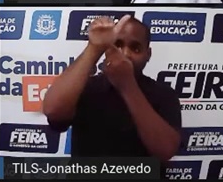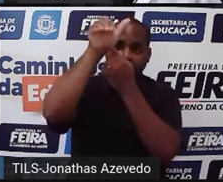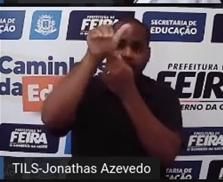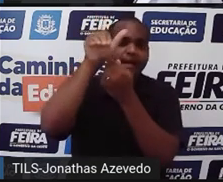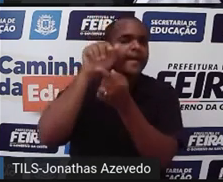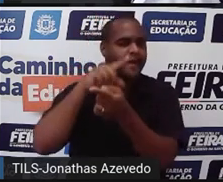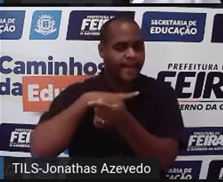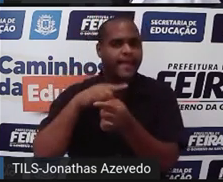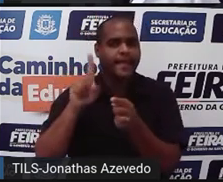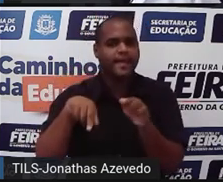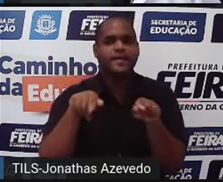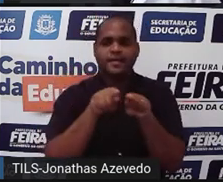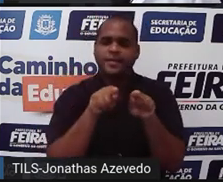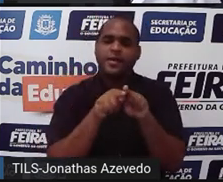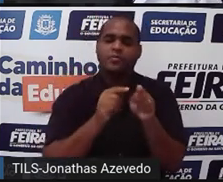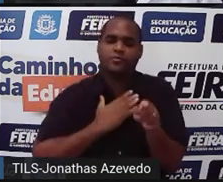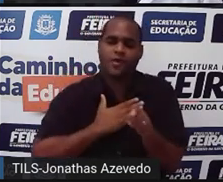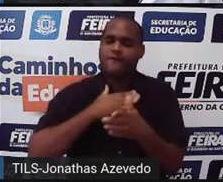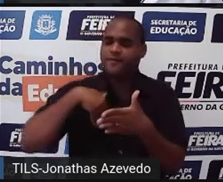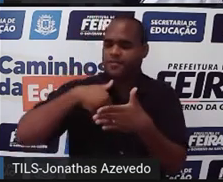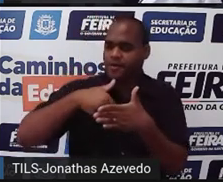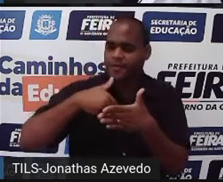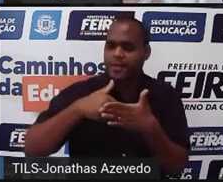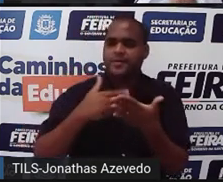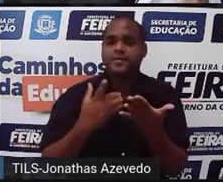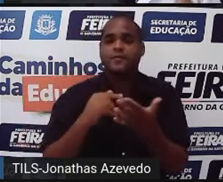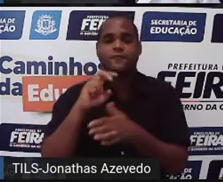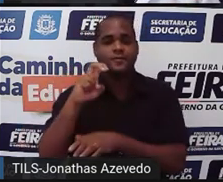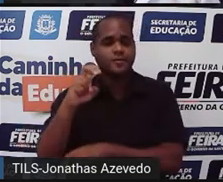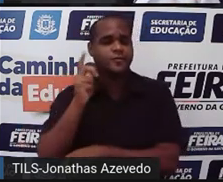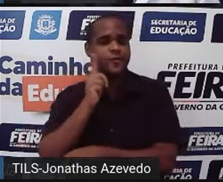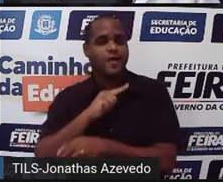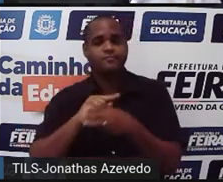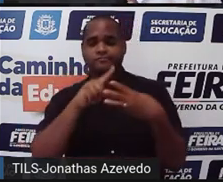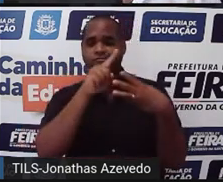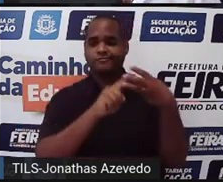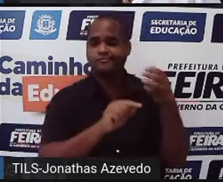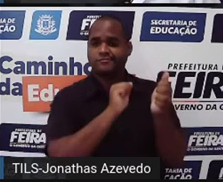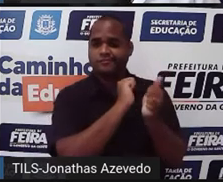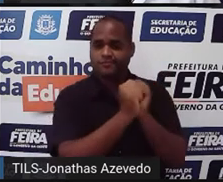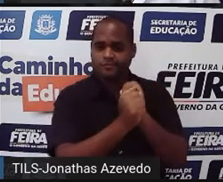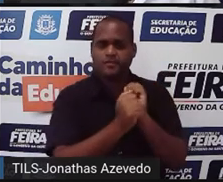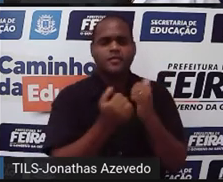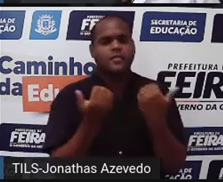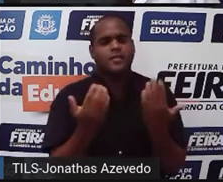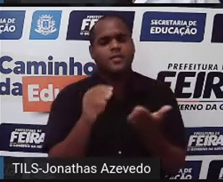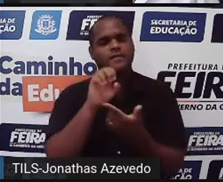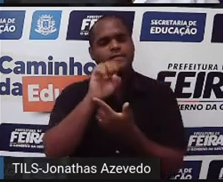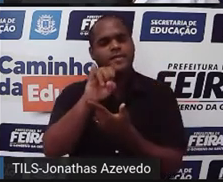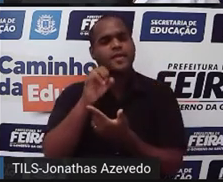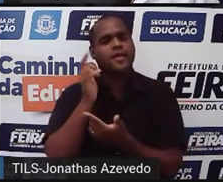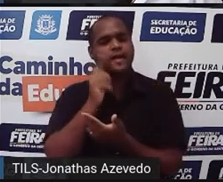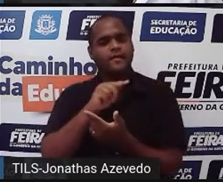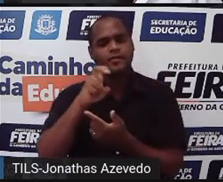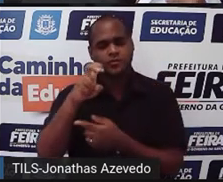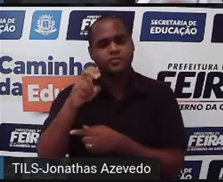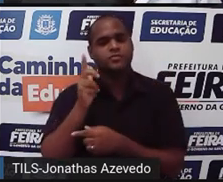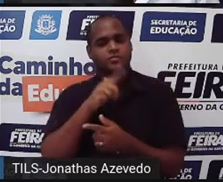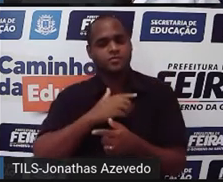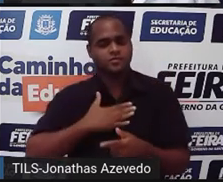também gostam de futebol. E tem aqueles 5 que gostam dos 3. Se esses 5 gostam dos 3,